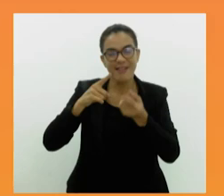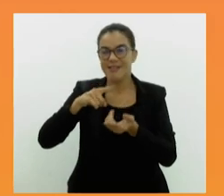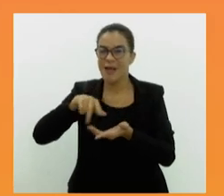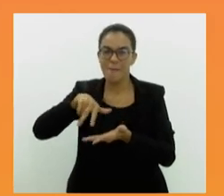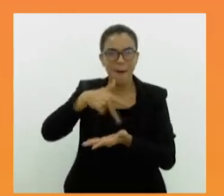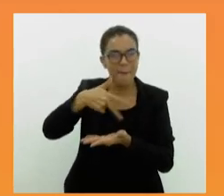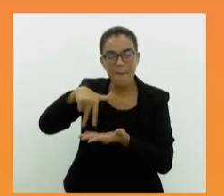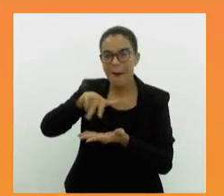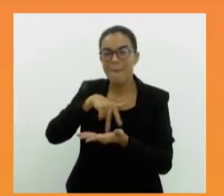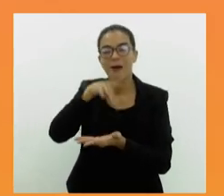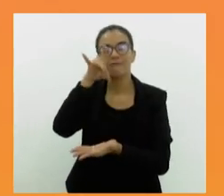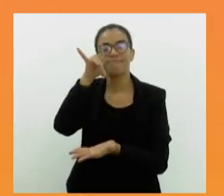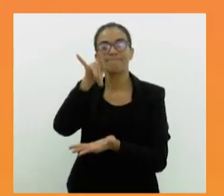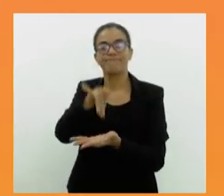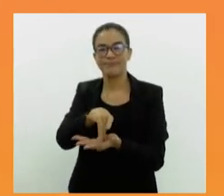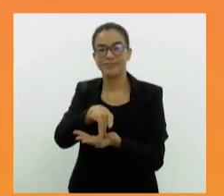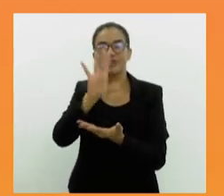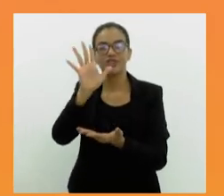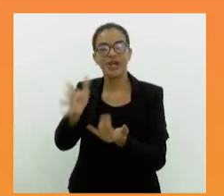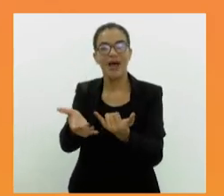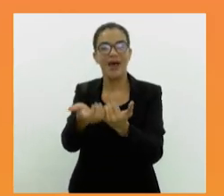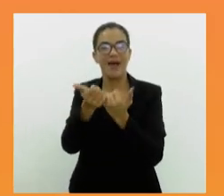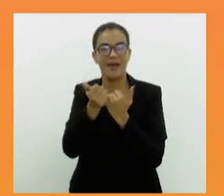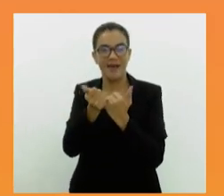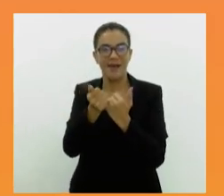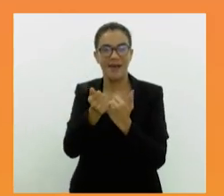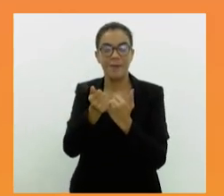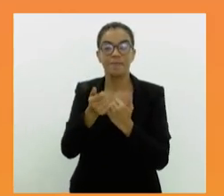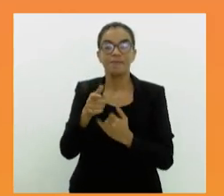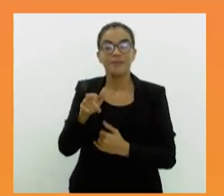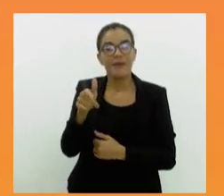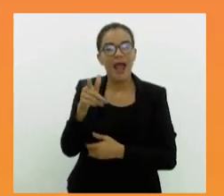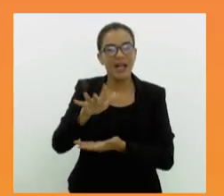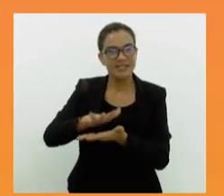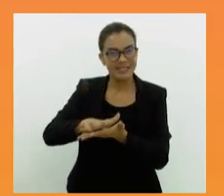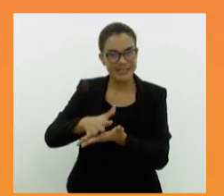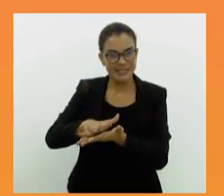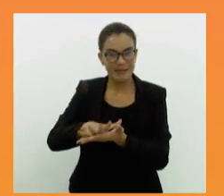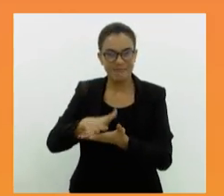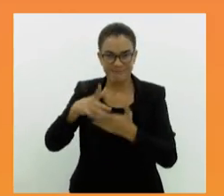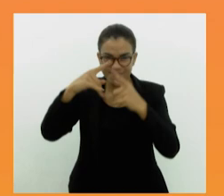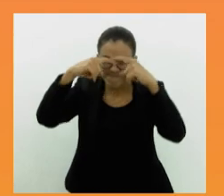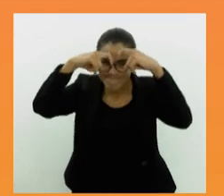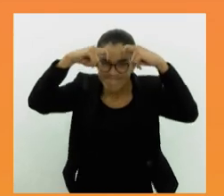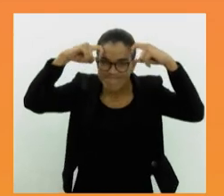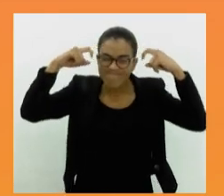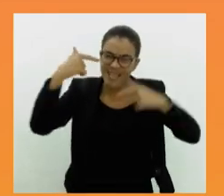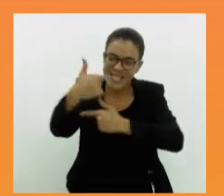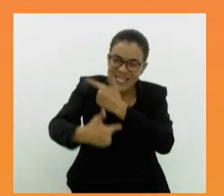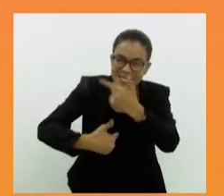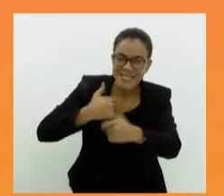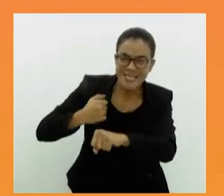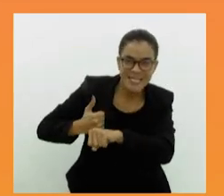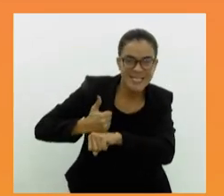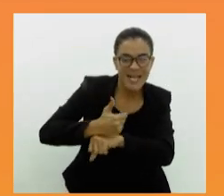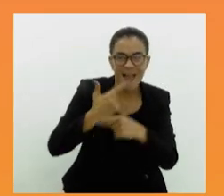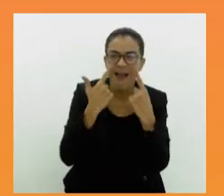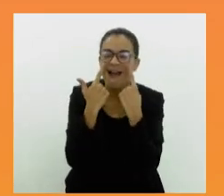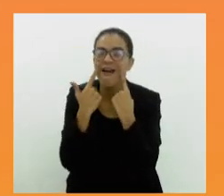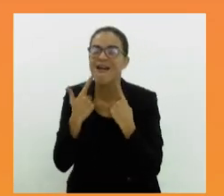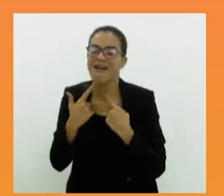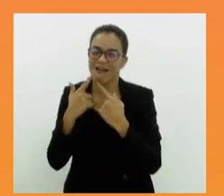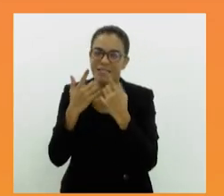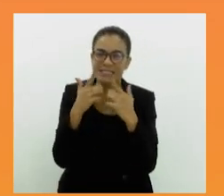originalidade ao que já é patrimônio. Obreiras do samba deram suor, lágrimas e sorrisos pela